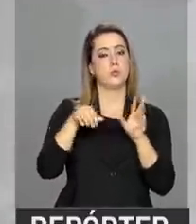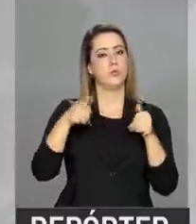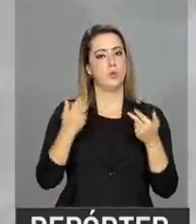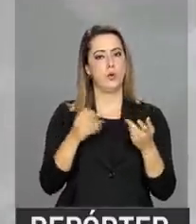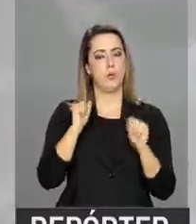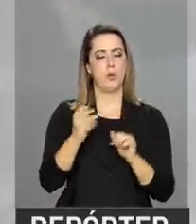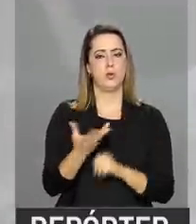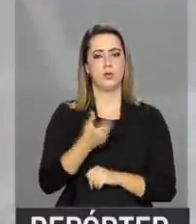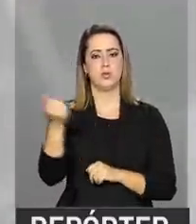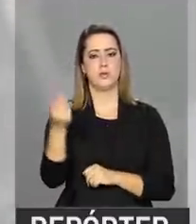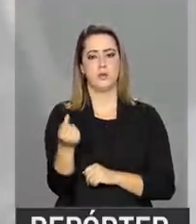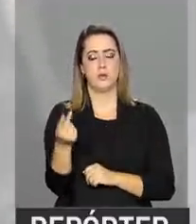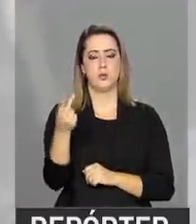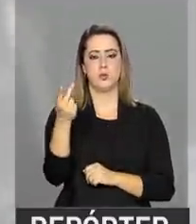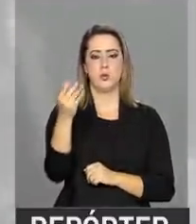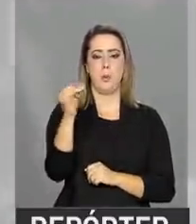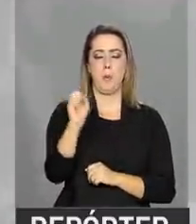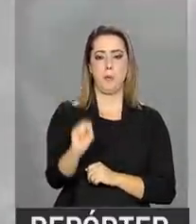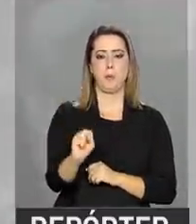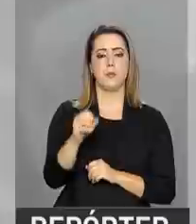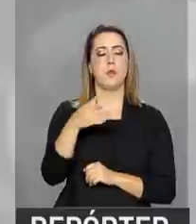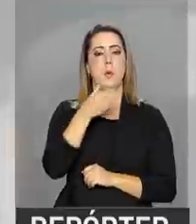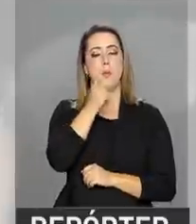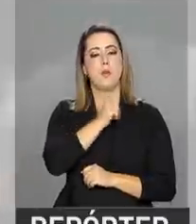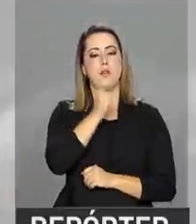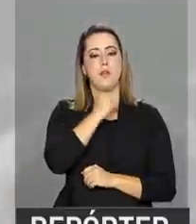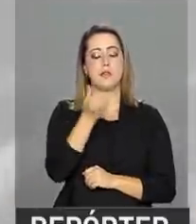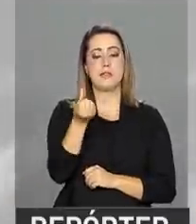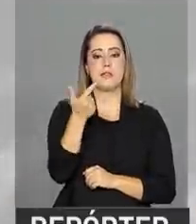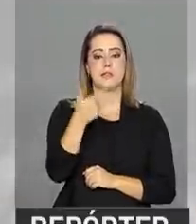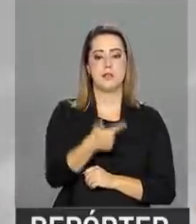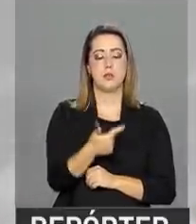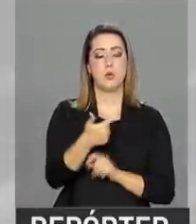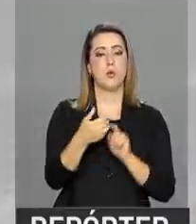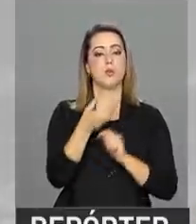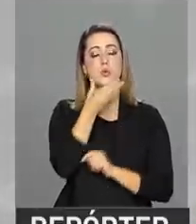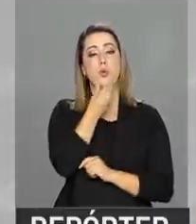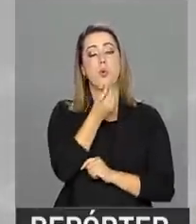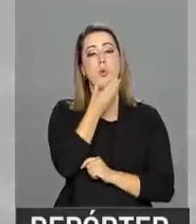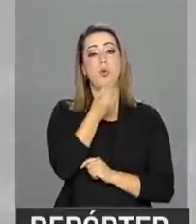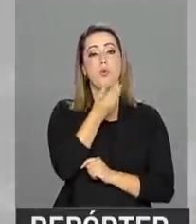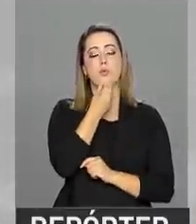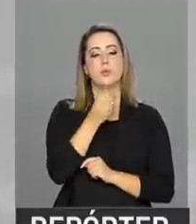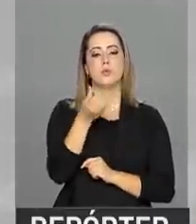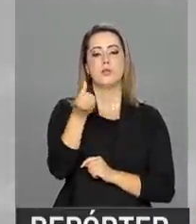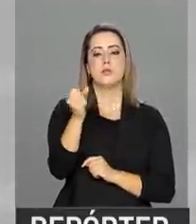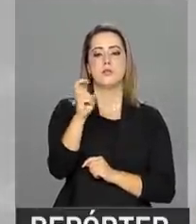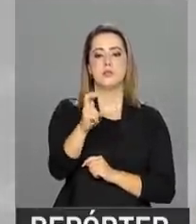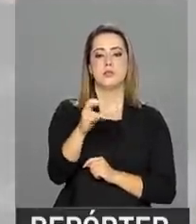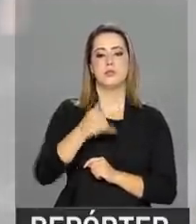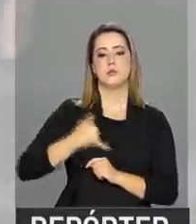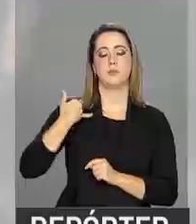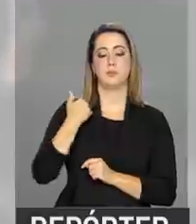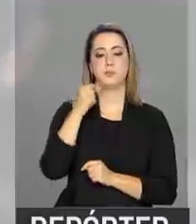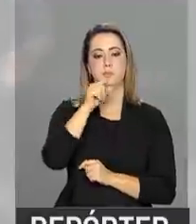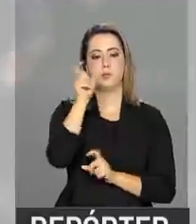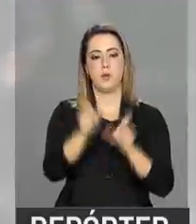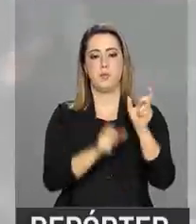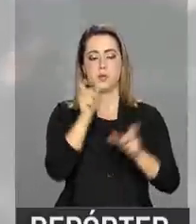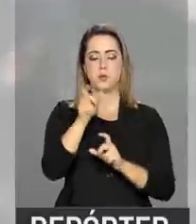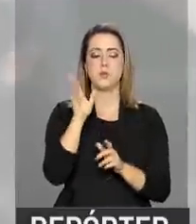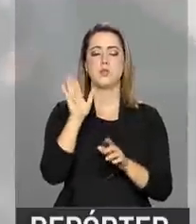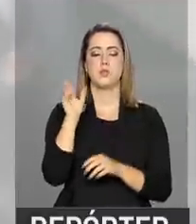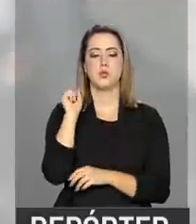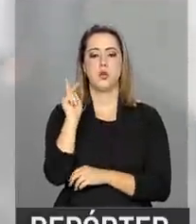isso, podem sacar o PIS-PASEP, mulheres a partir de 62 anos e homens a partir de 65 anos, trabalhadores